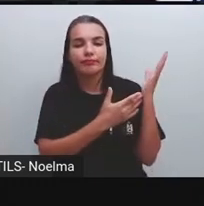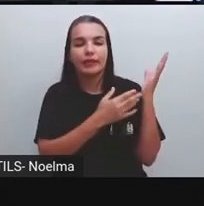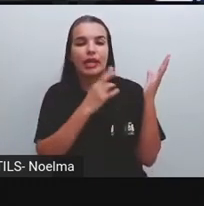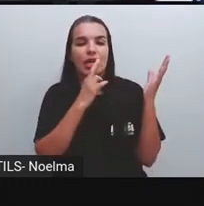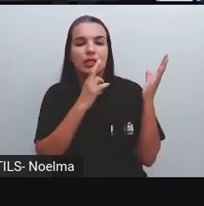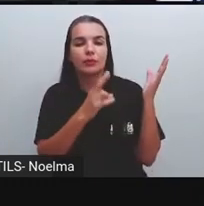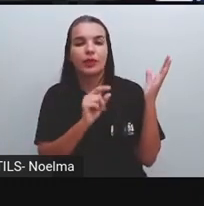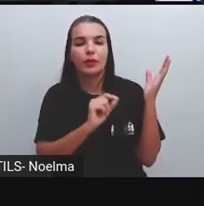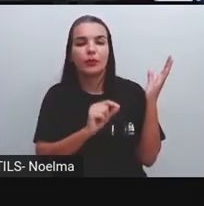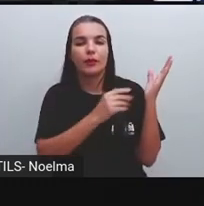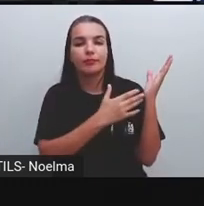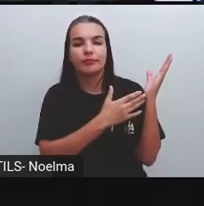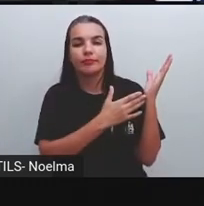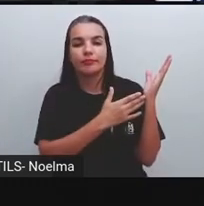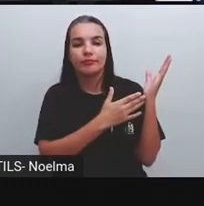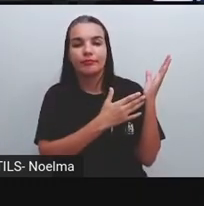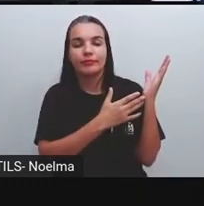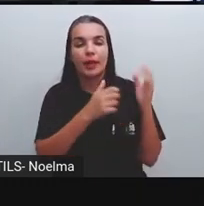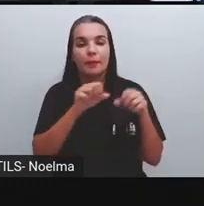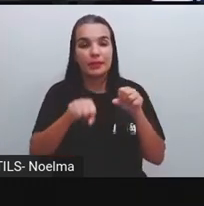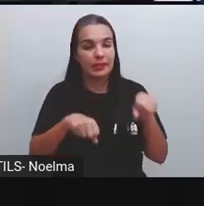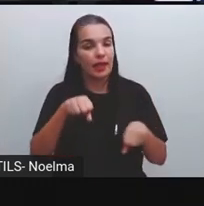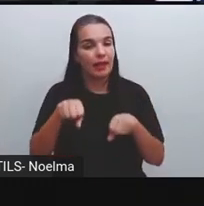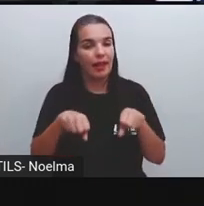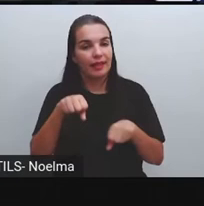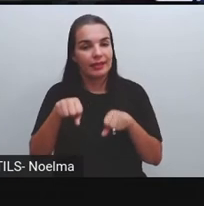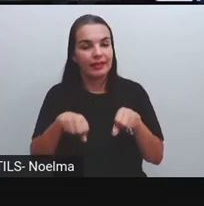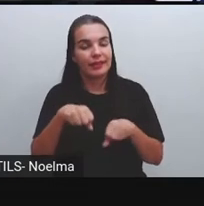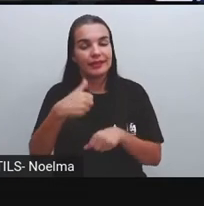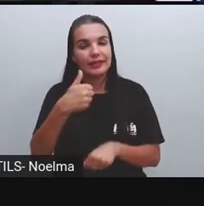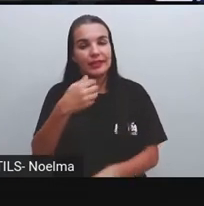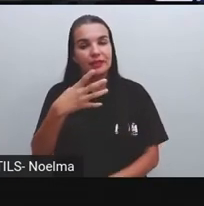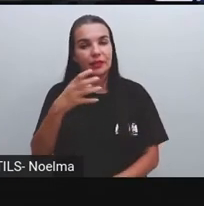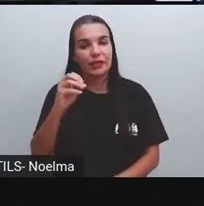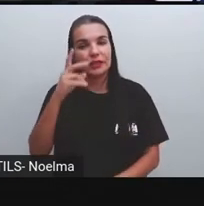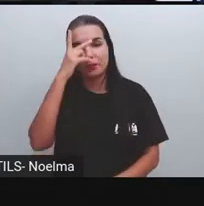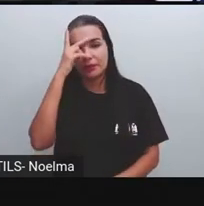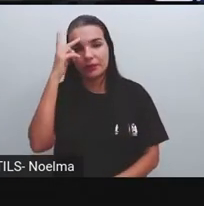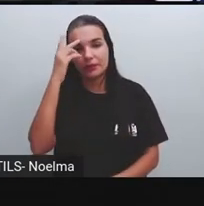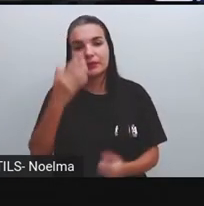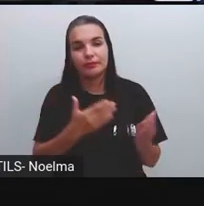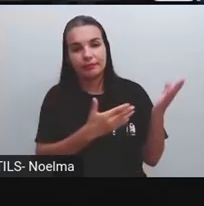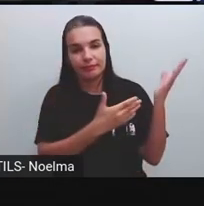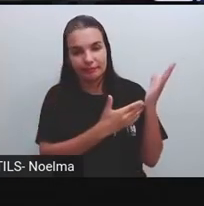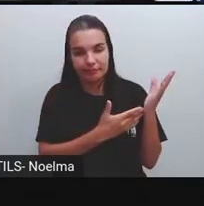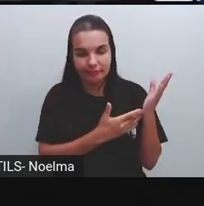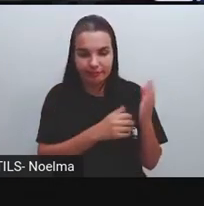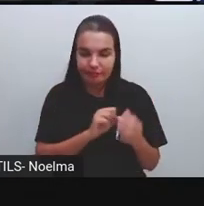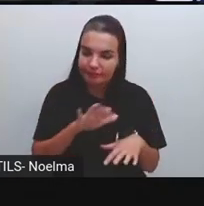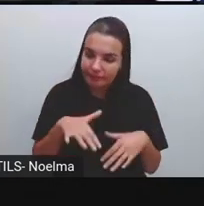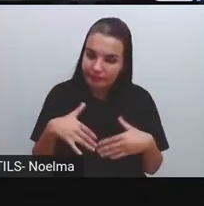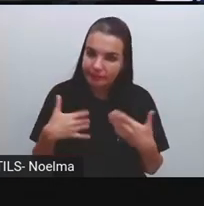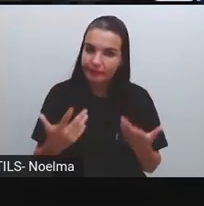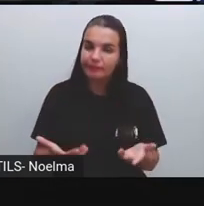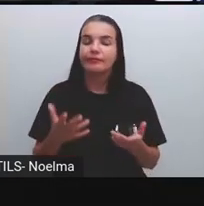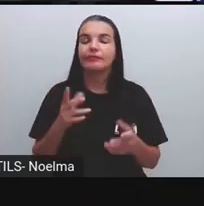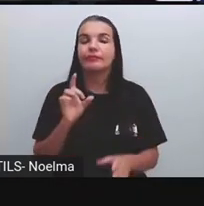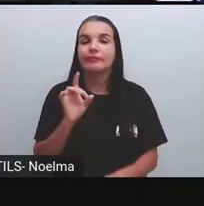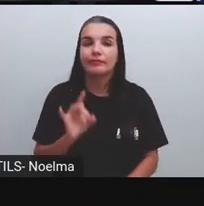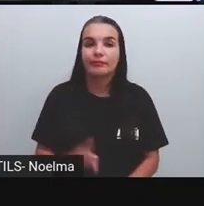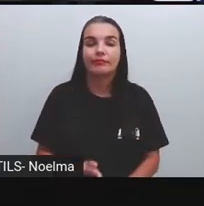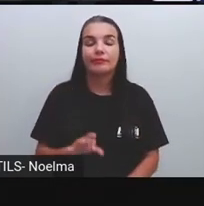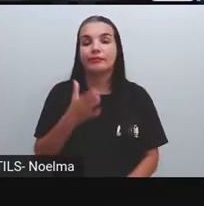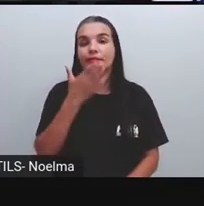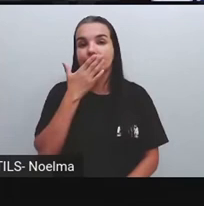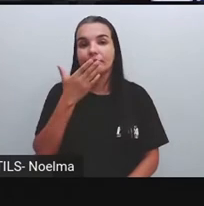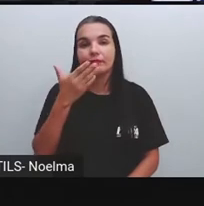maior quantidade os transportes foi de bicicleta. 140 pessoas responderam que seria a bicicleta. Então, para as pessoas o meio